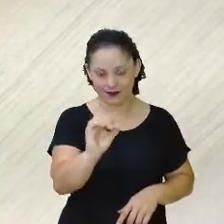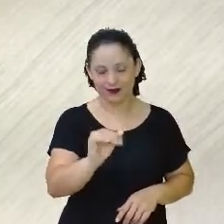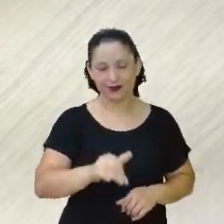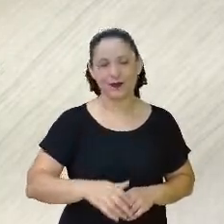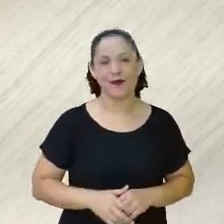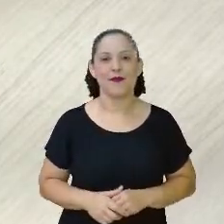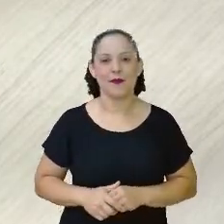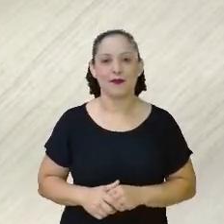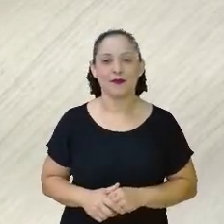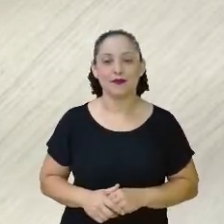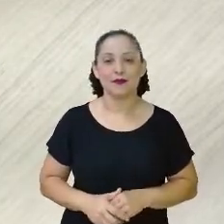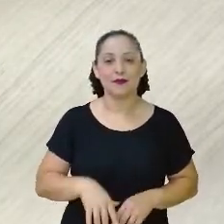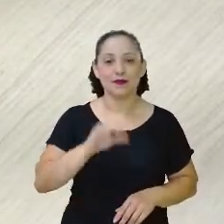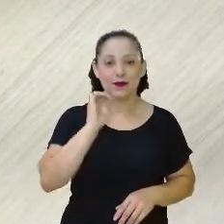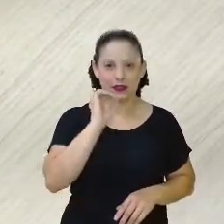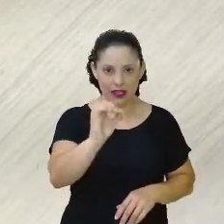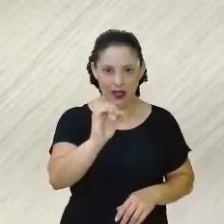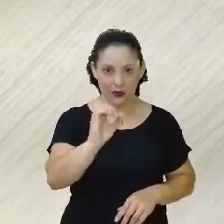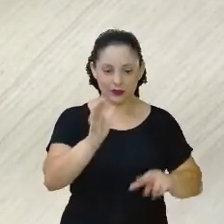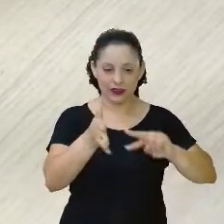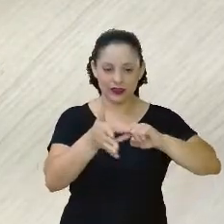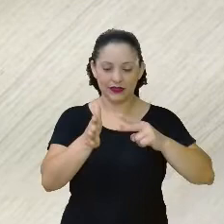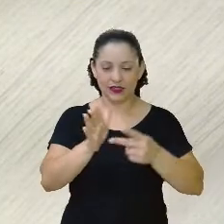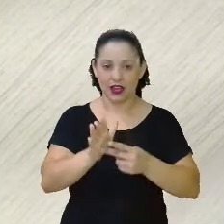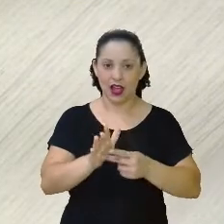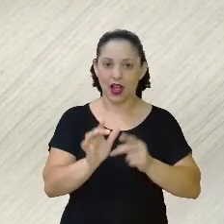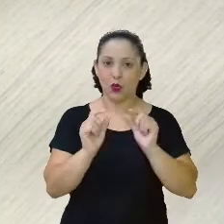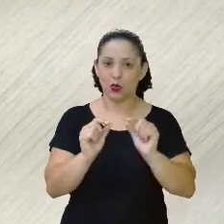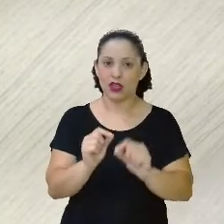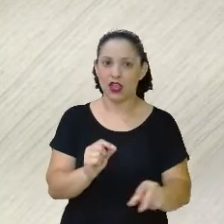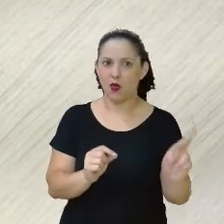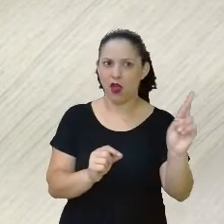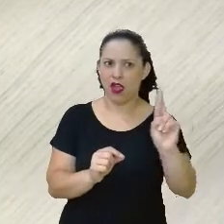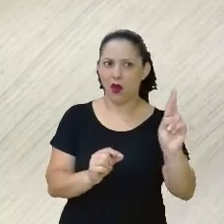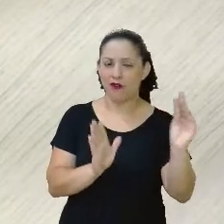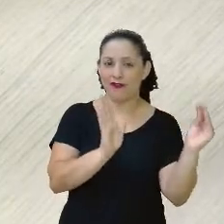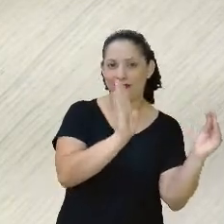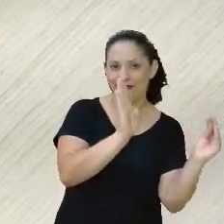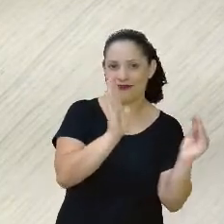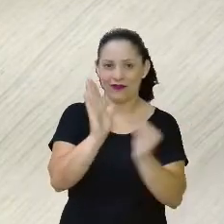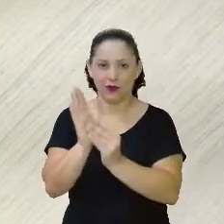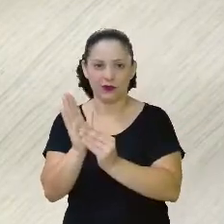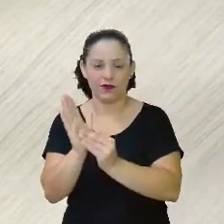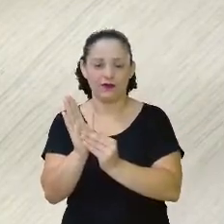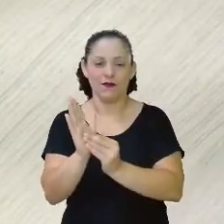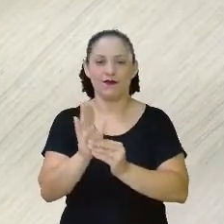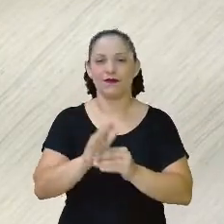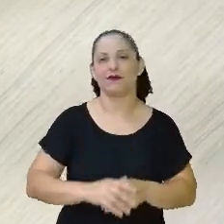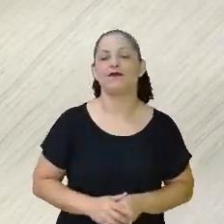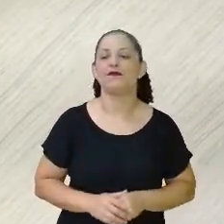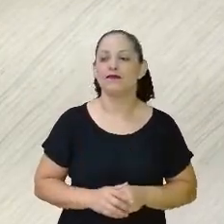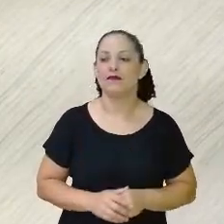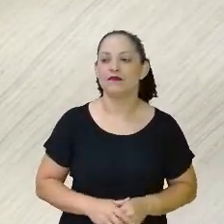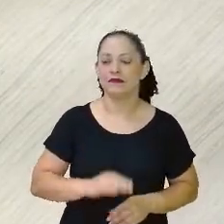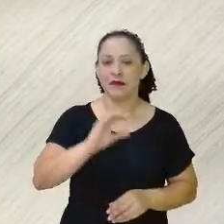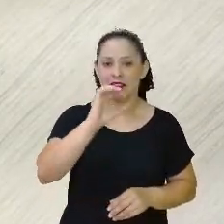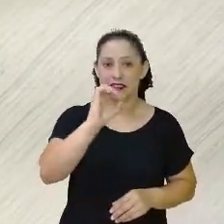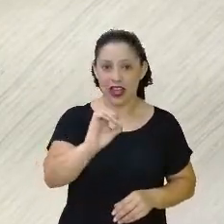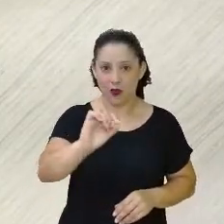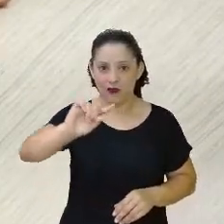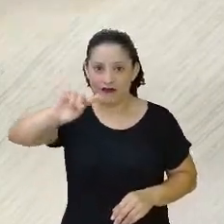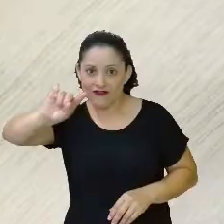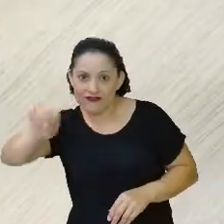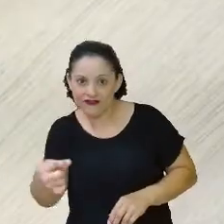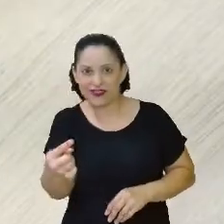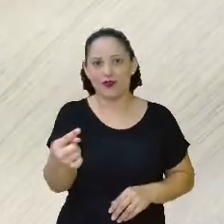Aí, ó, o zero está representando o real que eu não tenho. Por isso que eu não estou colocando o número aí, zero vírgula.